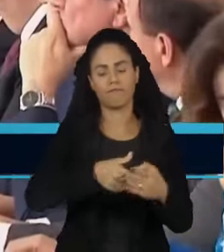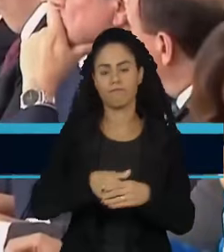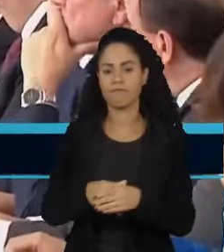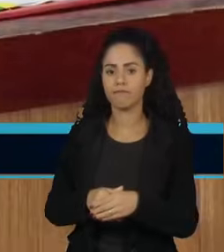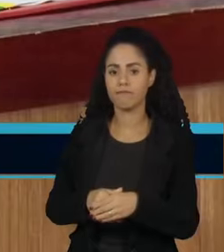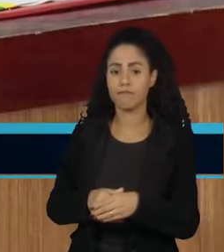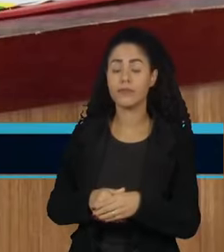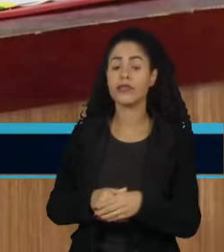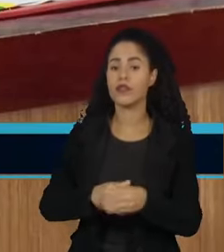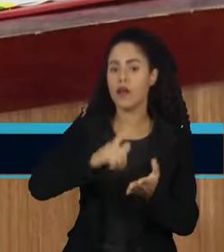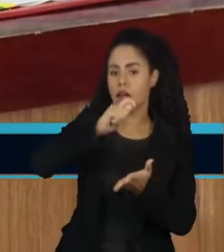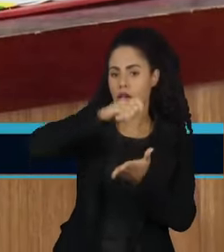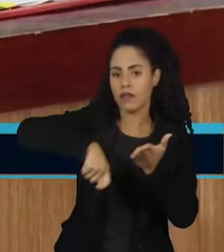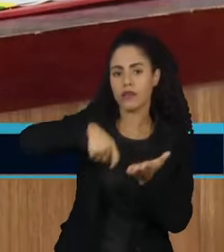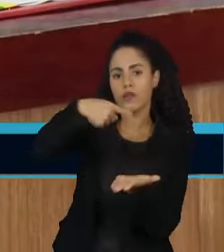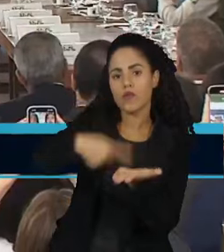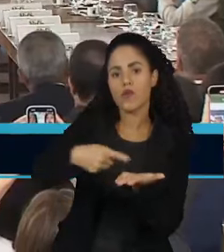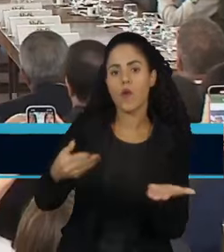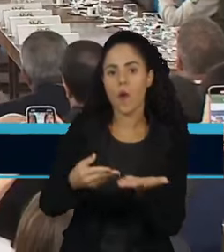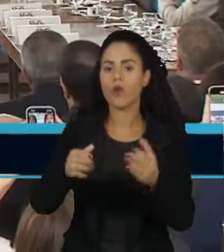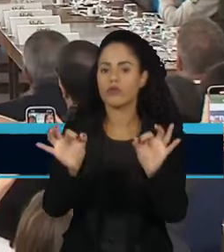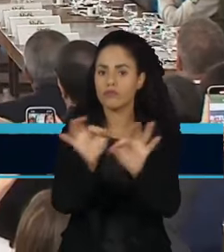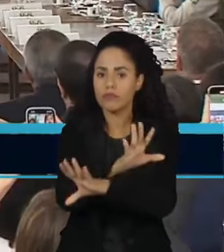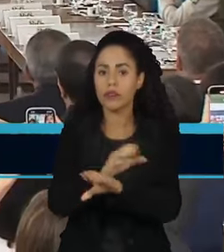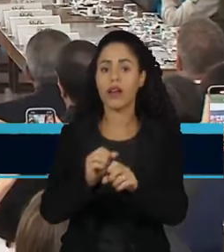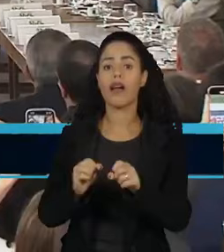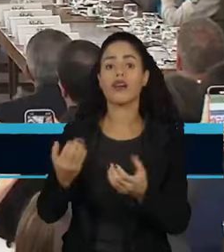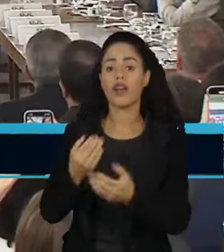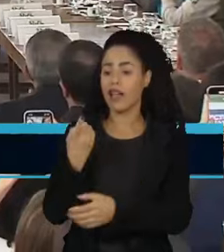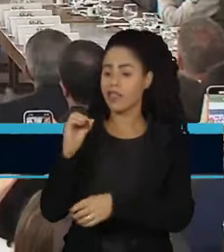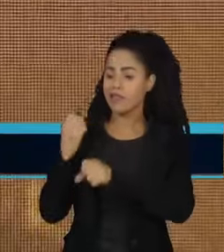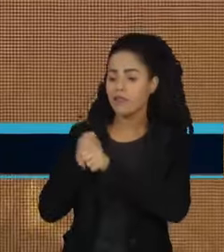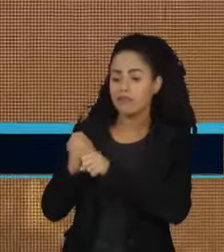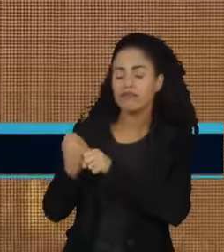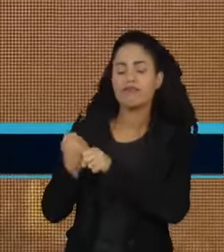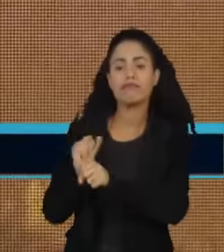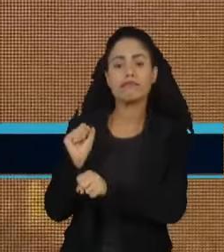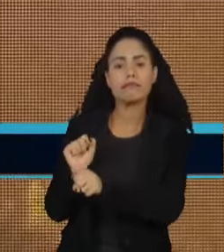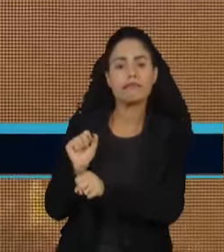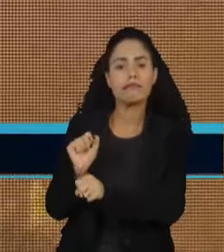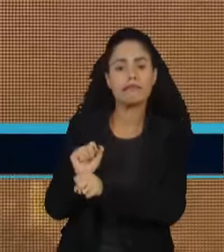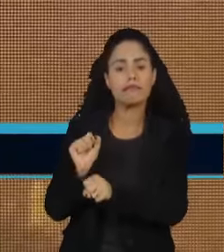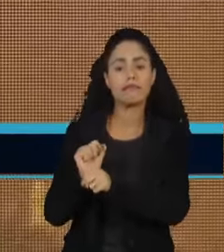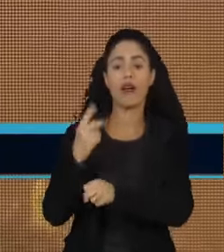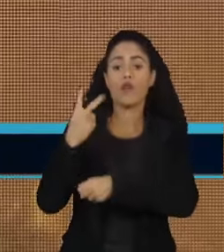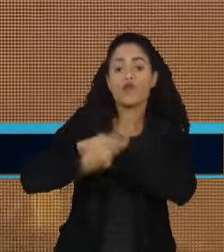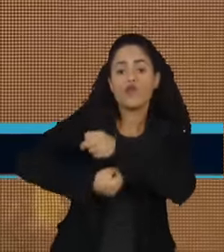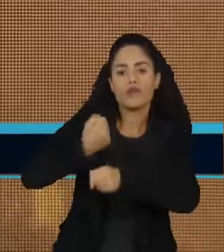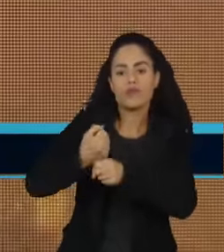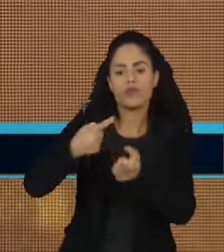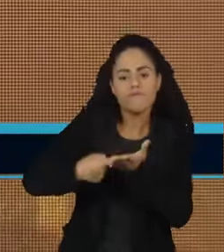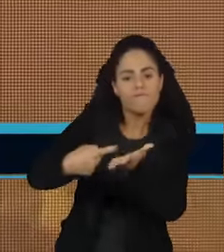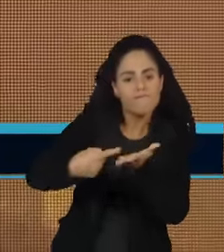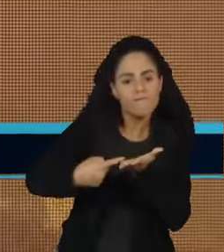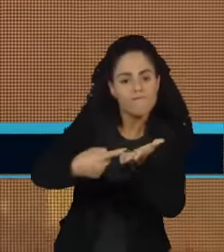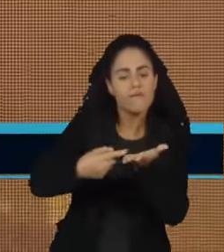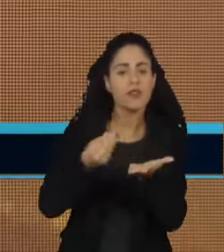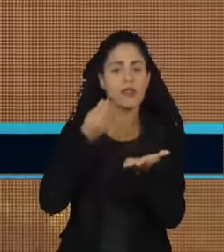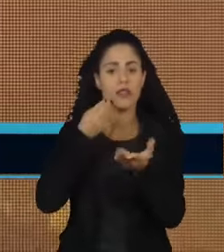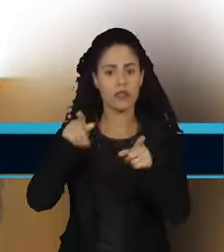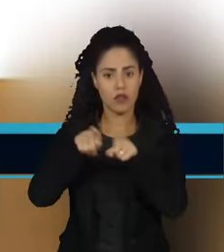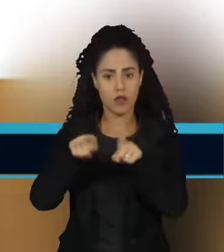A assinatura do acordo põe fim a quase uma década de espera. Depois de dois anos de negociações